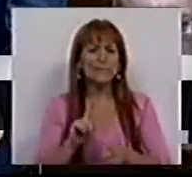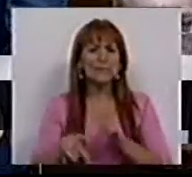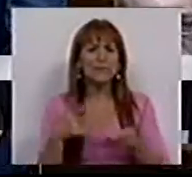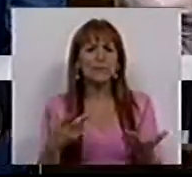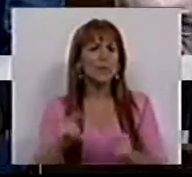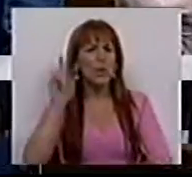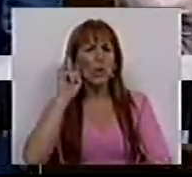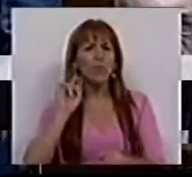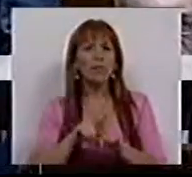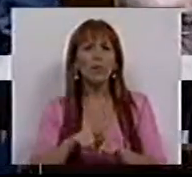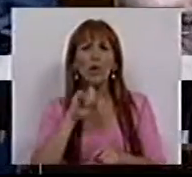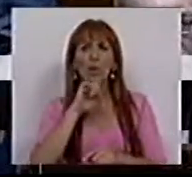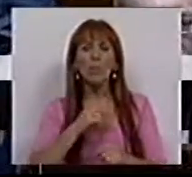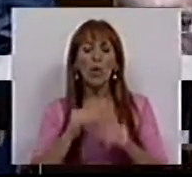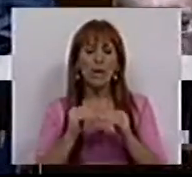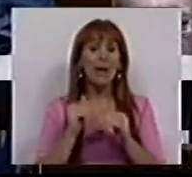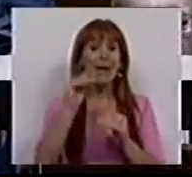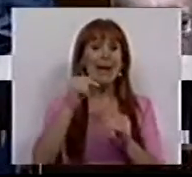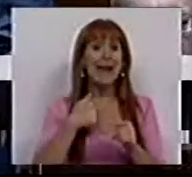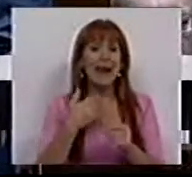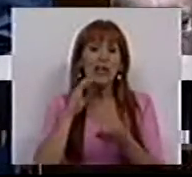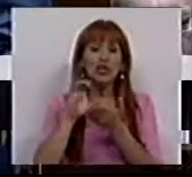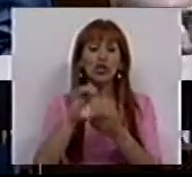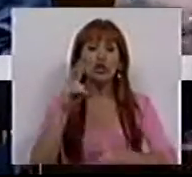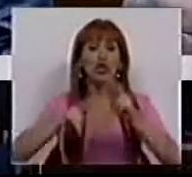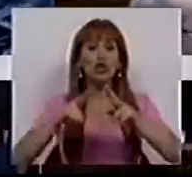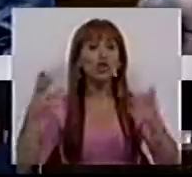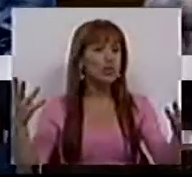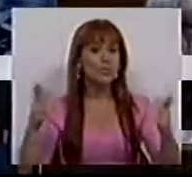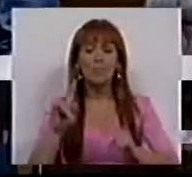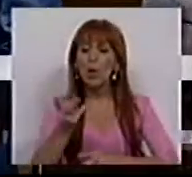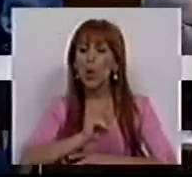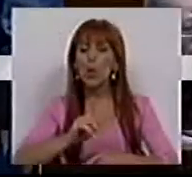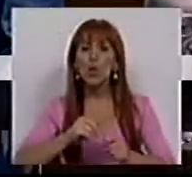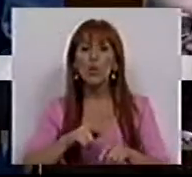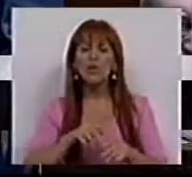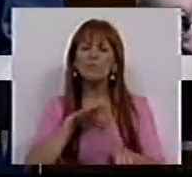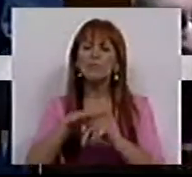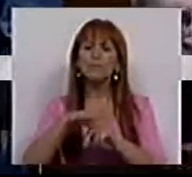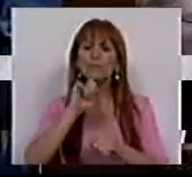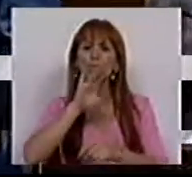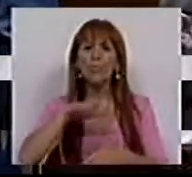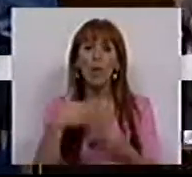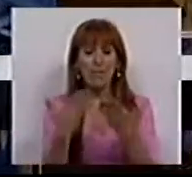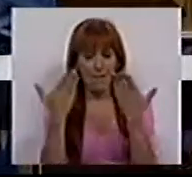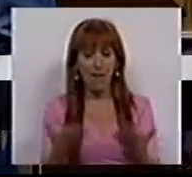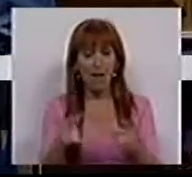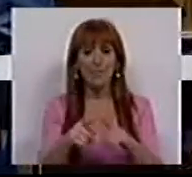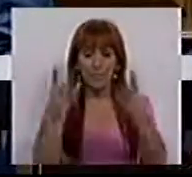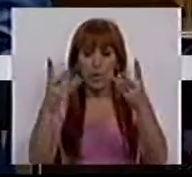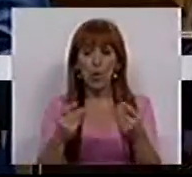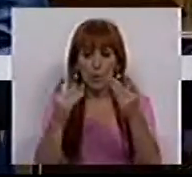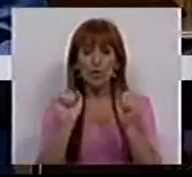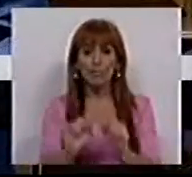Qual é o valor a que poderão ascender estes créditos fiscais? Quais são as repercussões que poderão existir nas